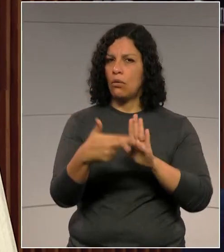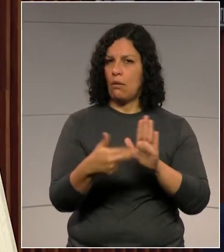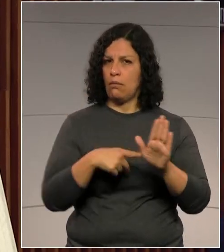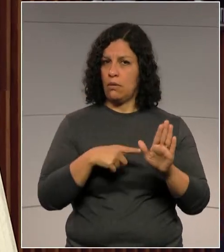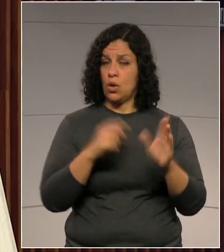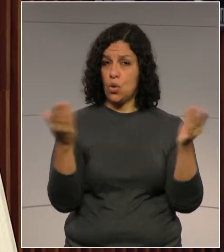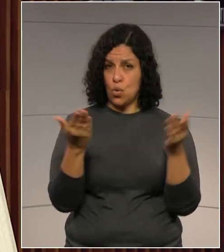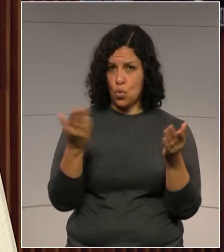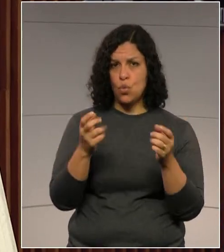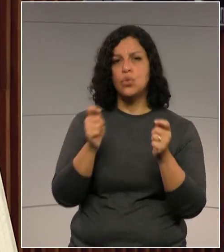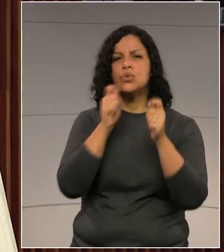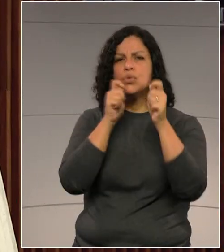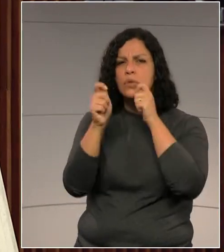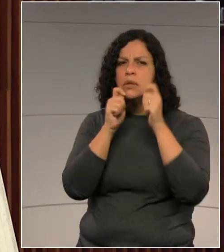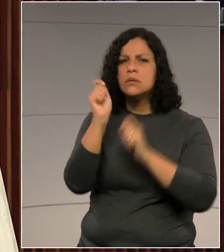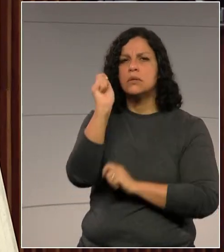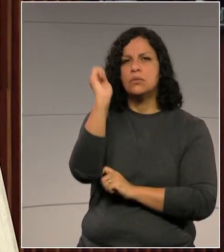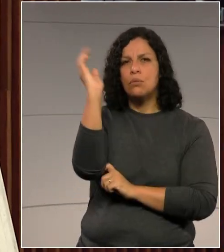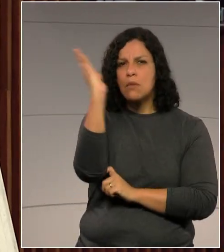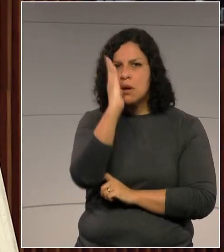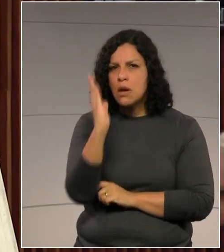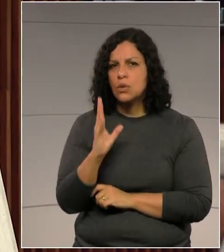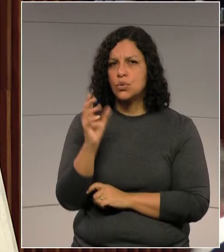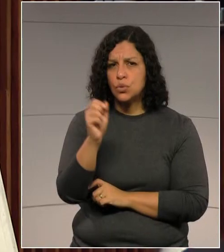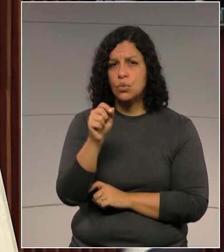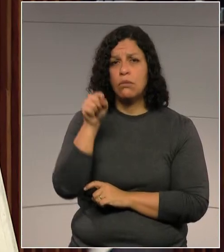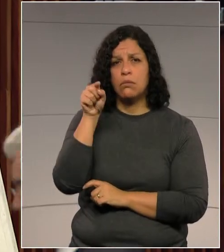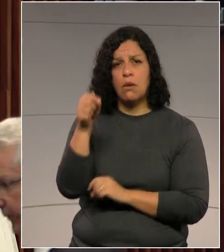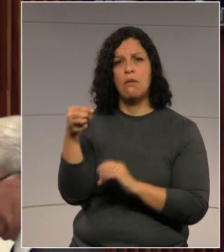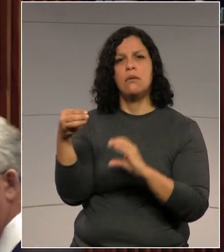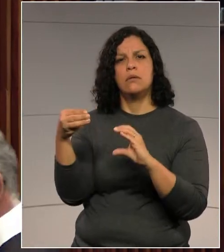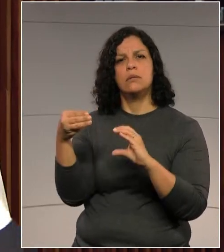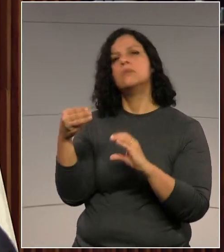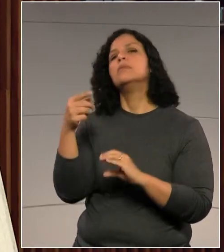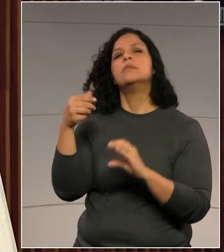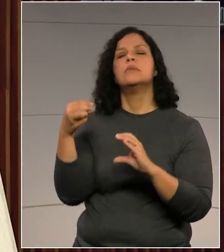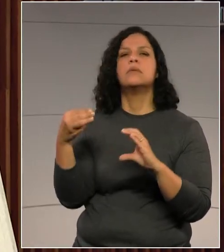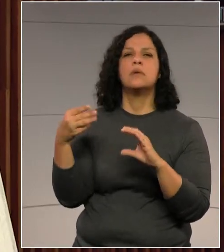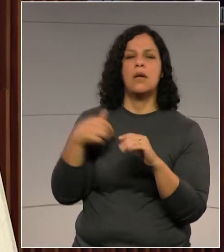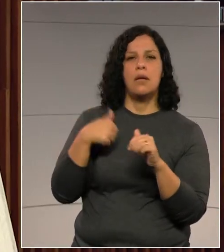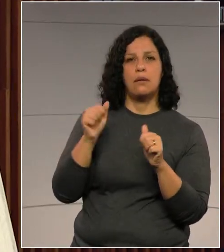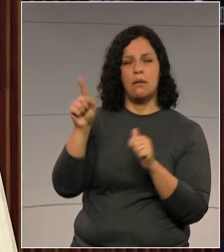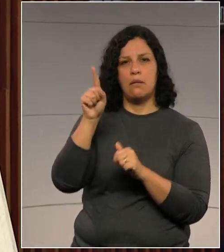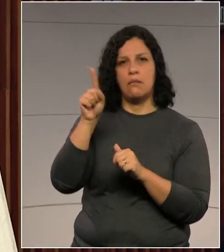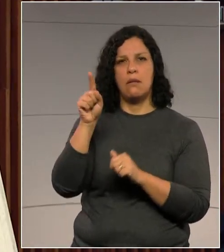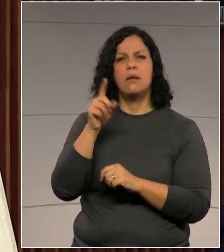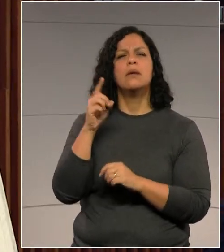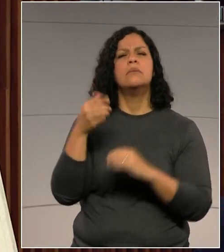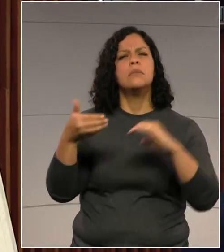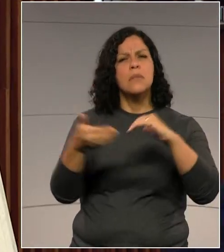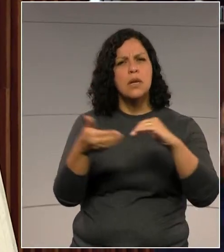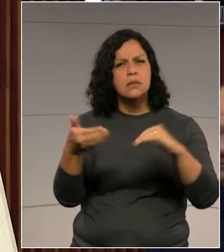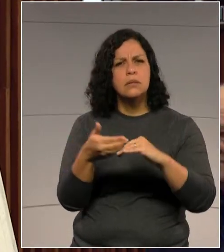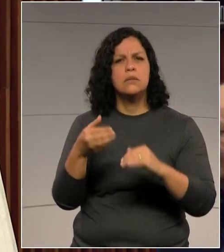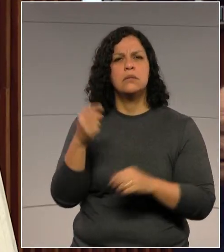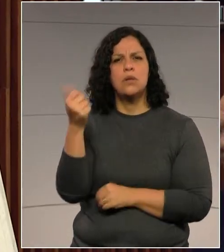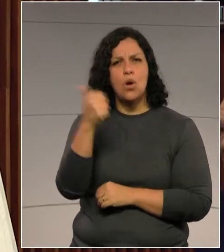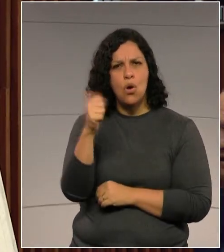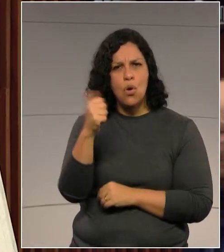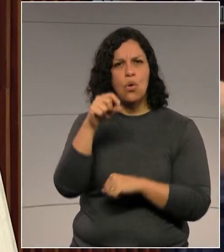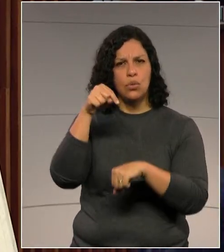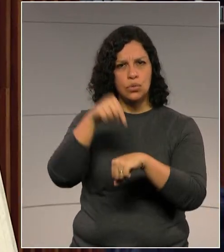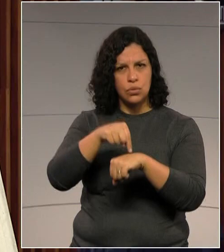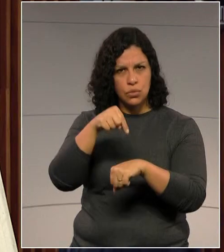estarão reunidos em audiência pública na Câmara dos Deputados, nesta quarta-feira, a partir das 11 horas, em